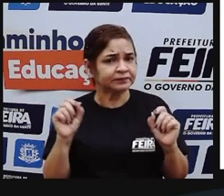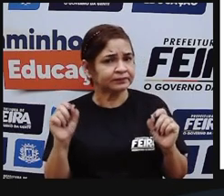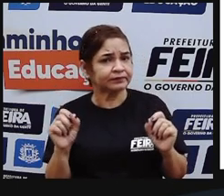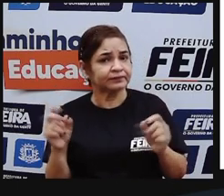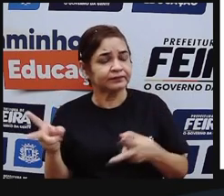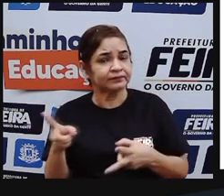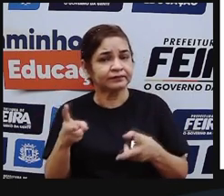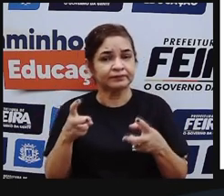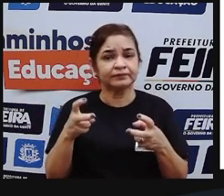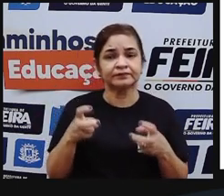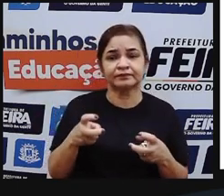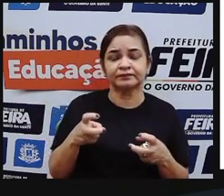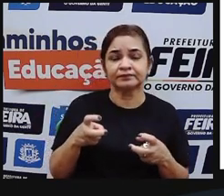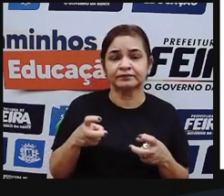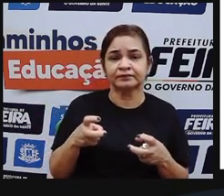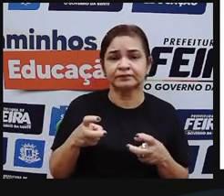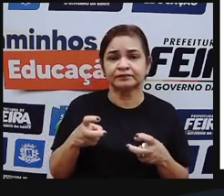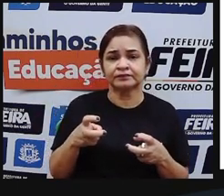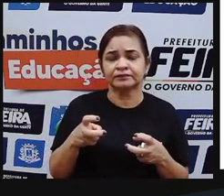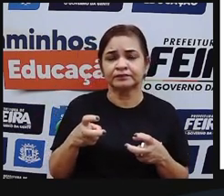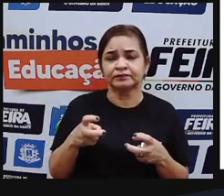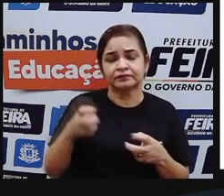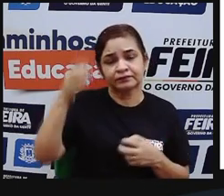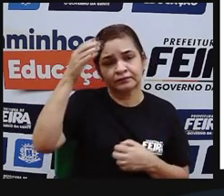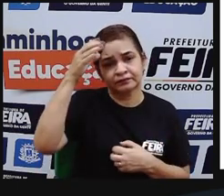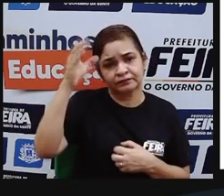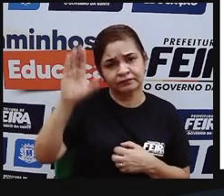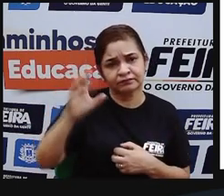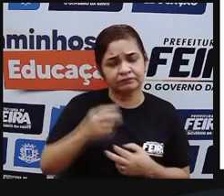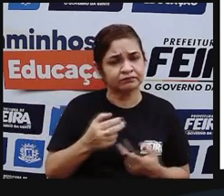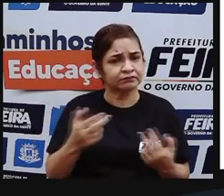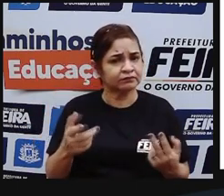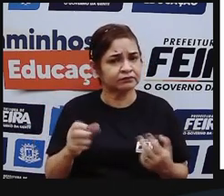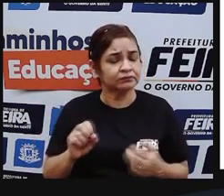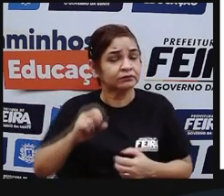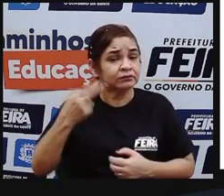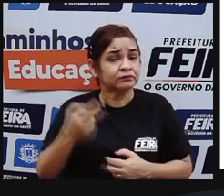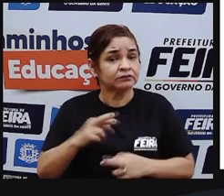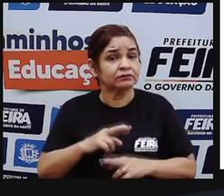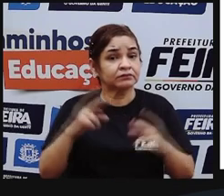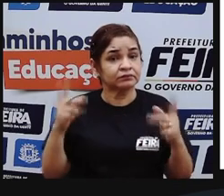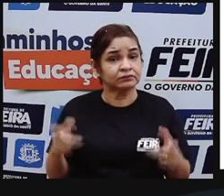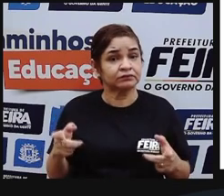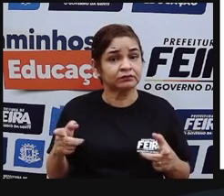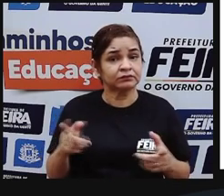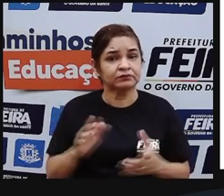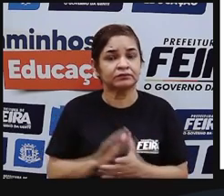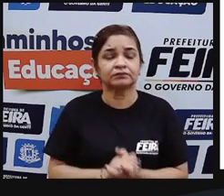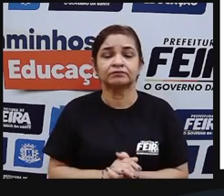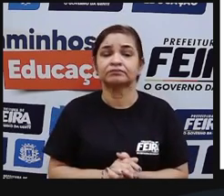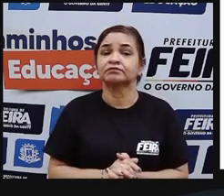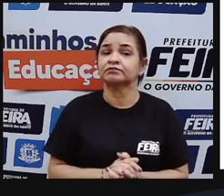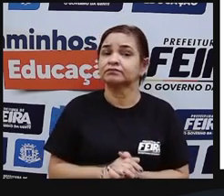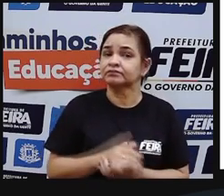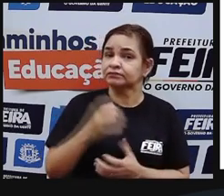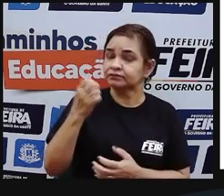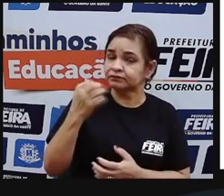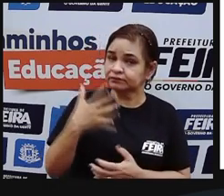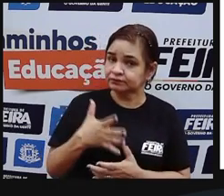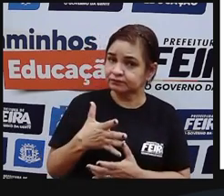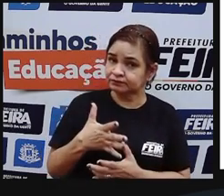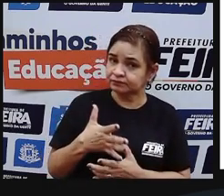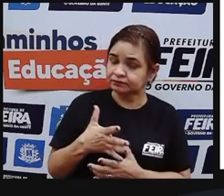Será que são todas as culturas indígenas iguais ou elas são diferentes? Eu já dei uma dica aqui. Elas são